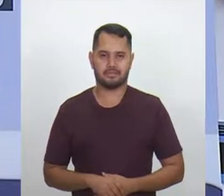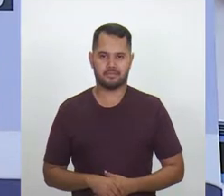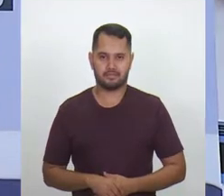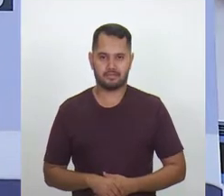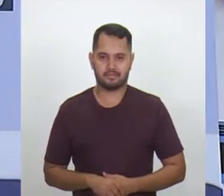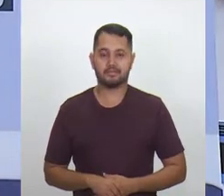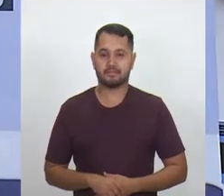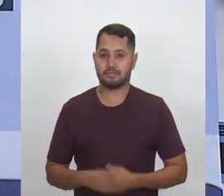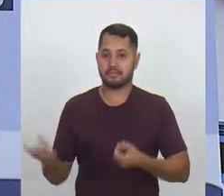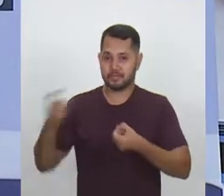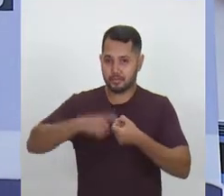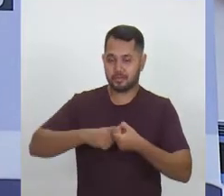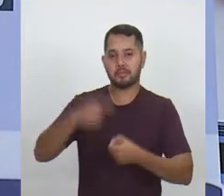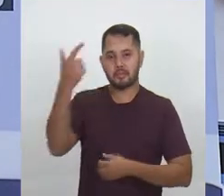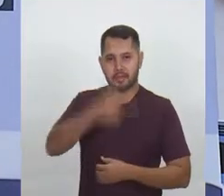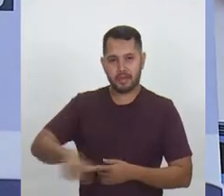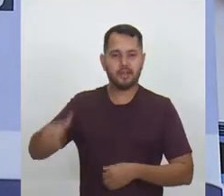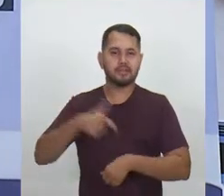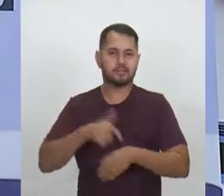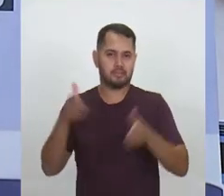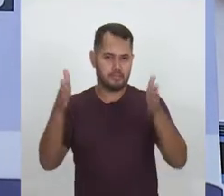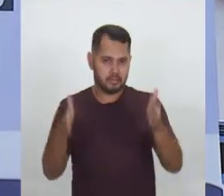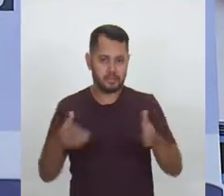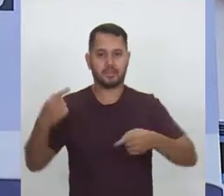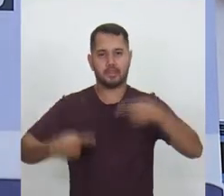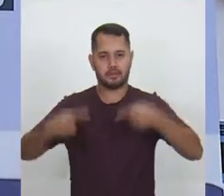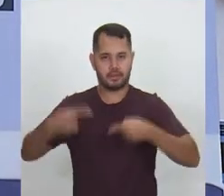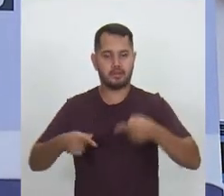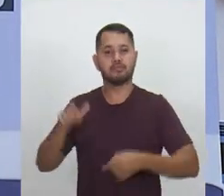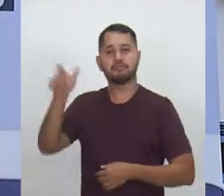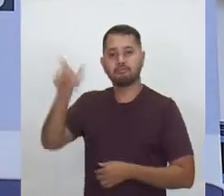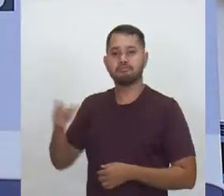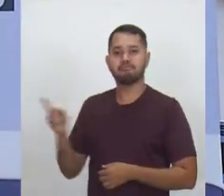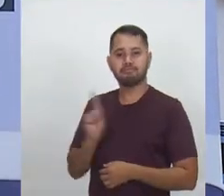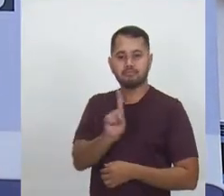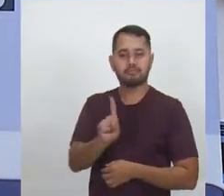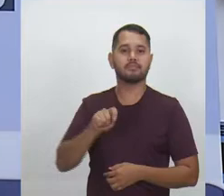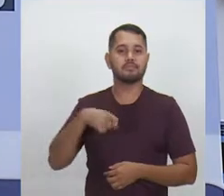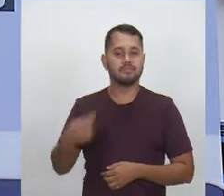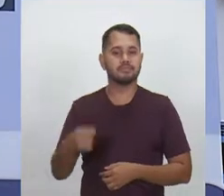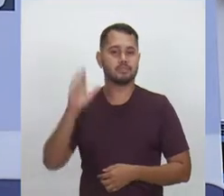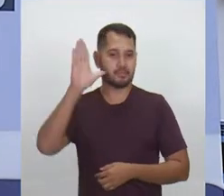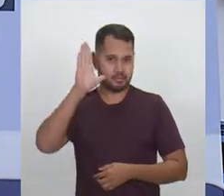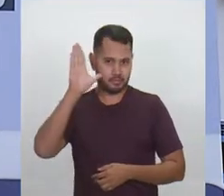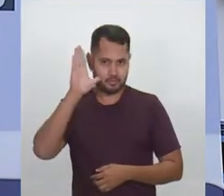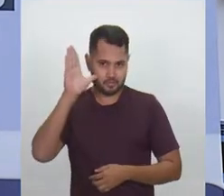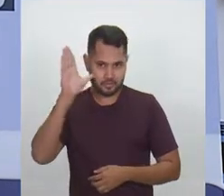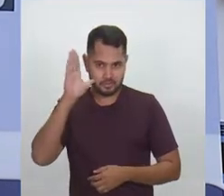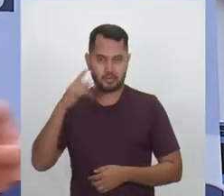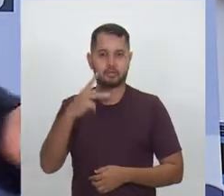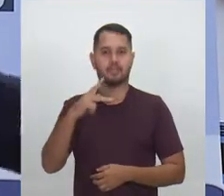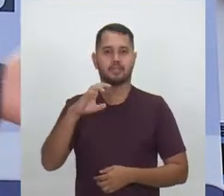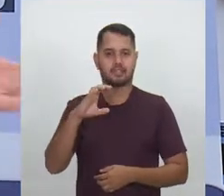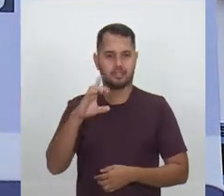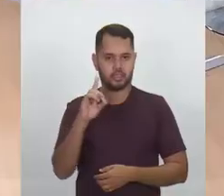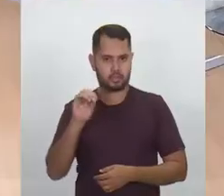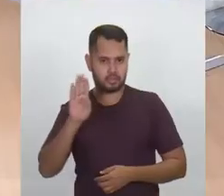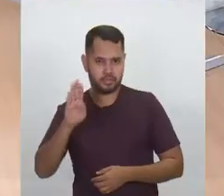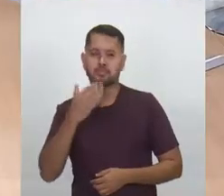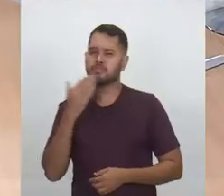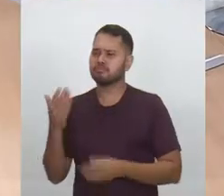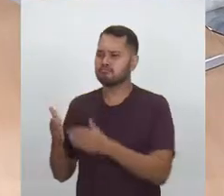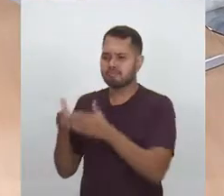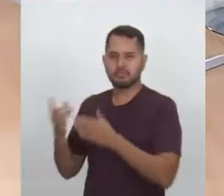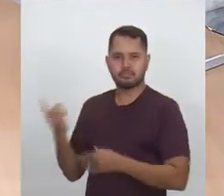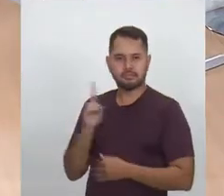Estamos de volta com mais um bloco do debate. Dessa vez, quem vai ser sabatinado é a candidata Lúcia Antônio, do PCdoB. Eu peço que a senhora ocupe aqui,